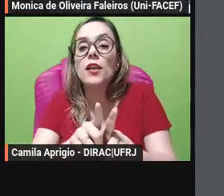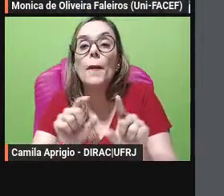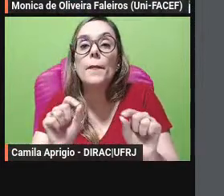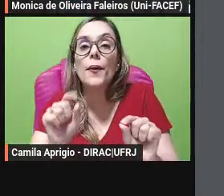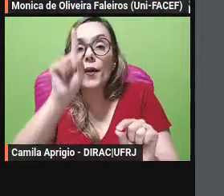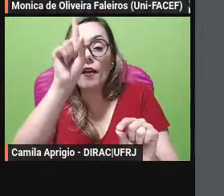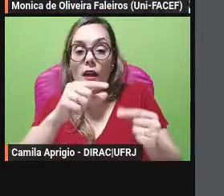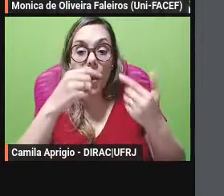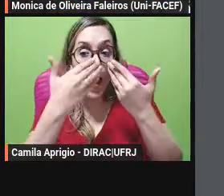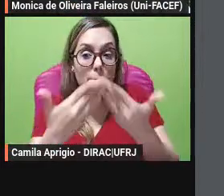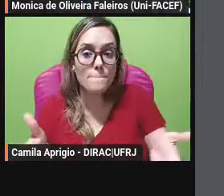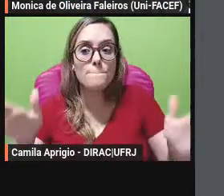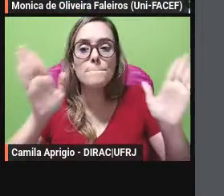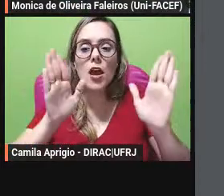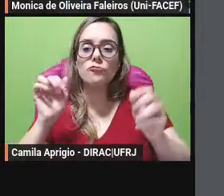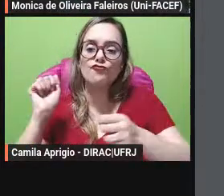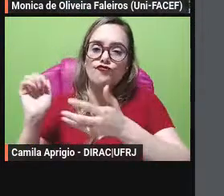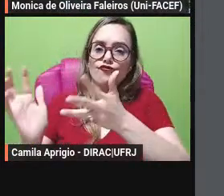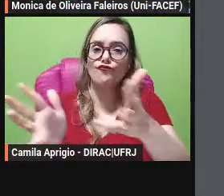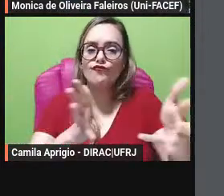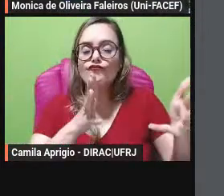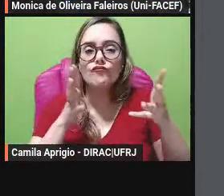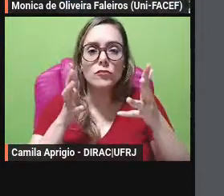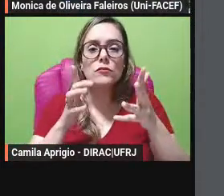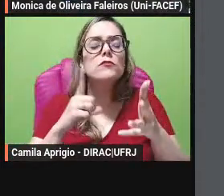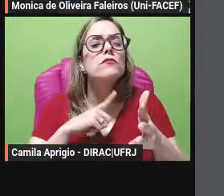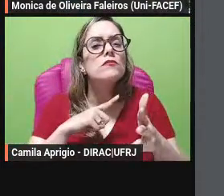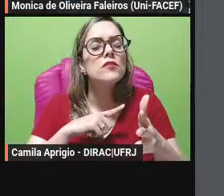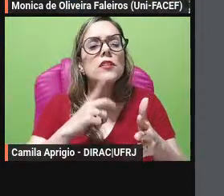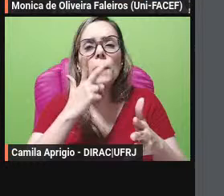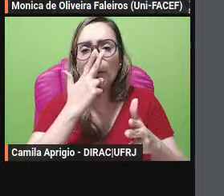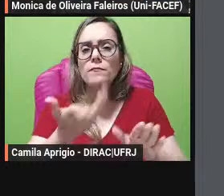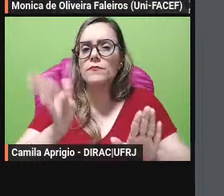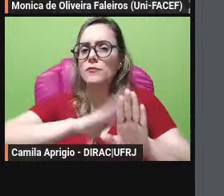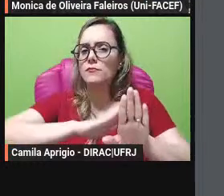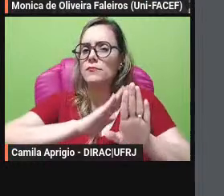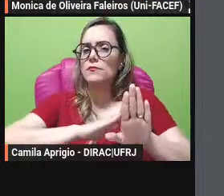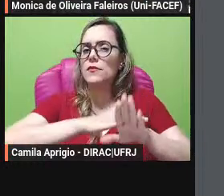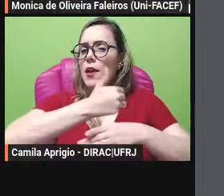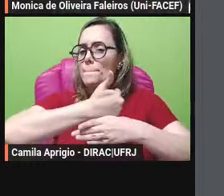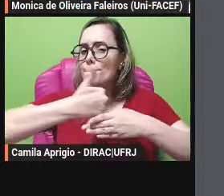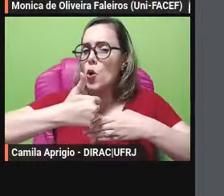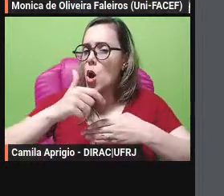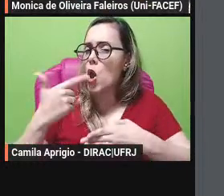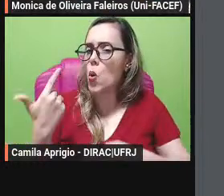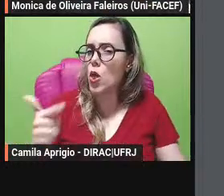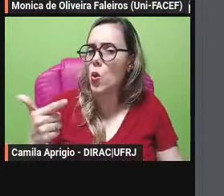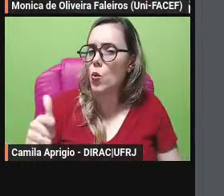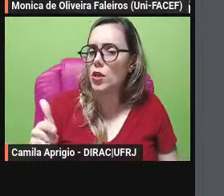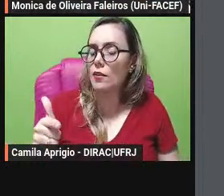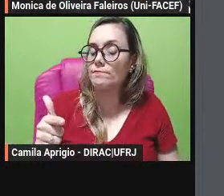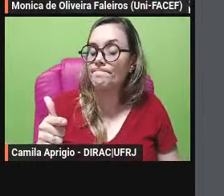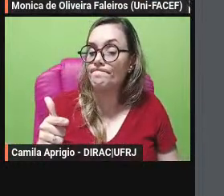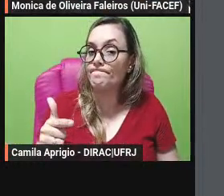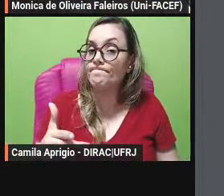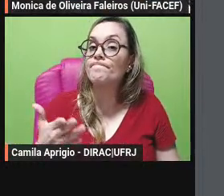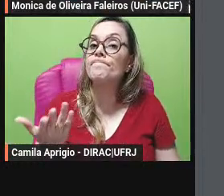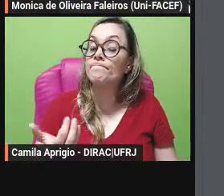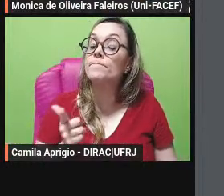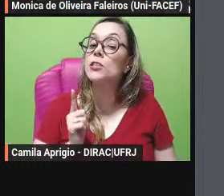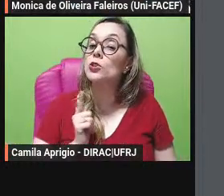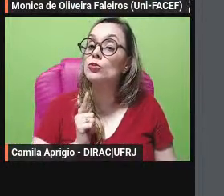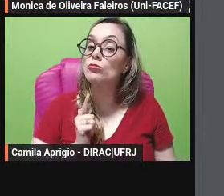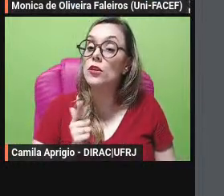ambíguo tudo isso arrematado por uma antimoral o diálogo com os textos da tradição é mediado pela paródia